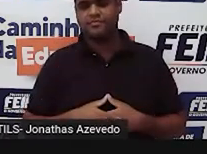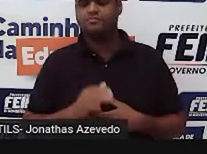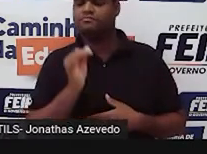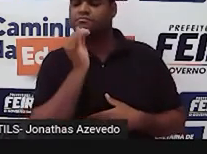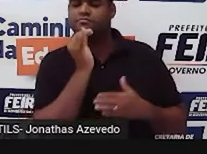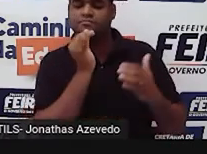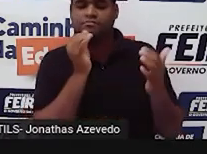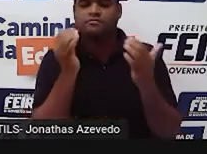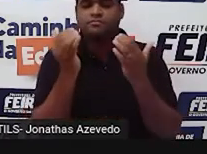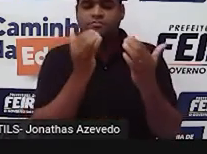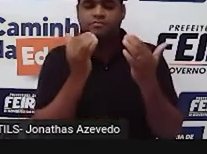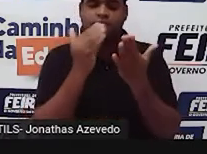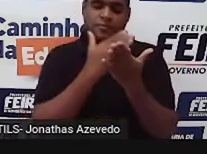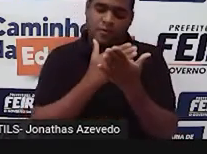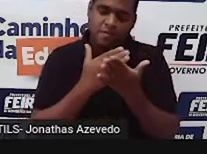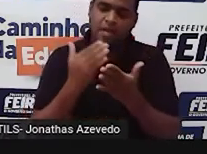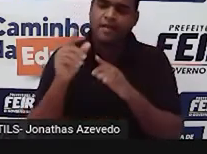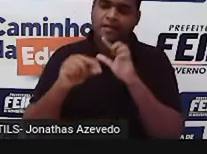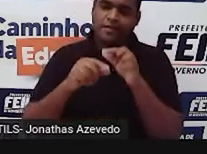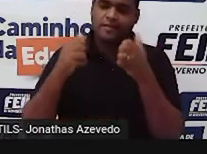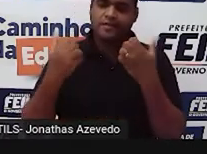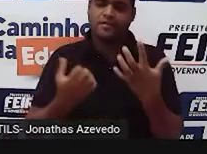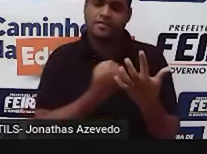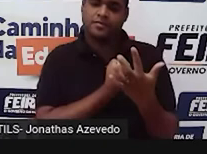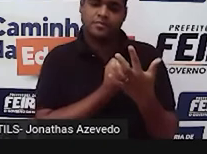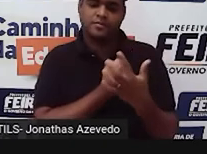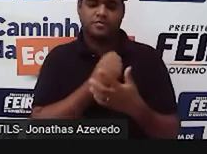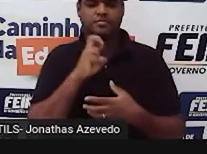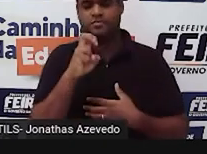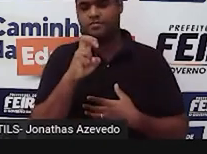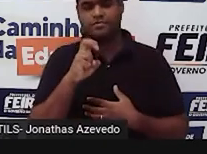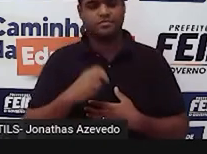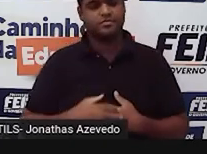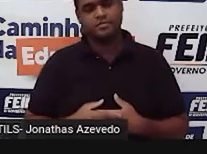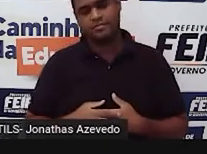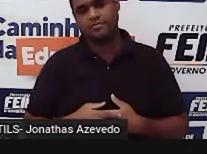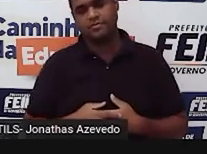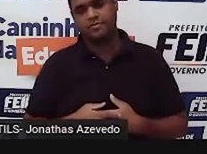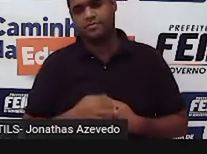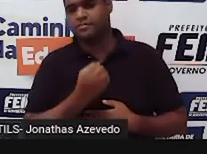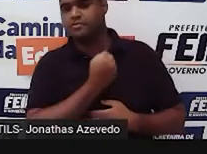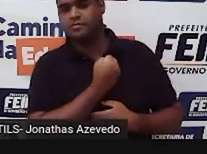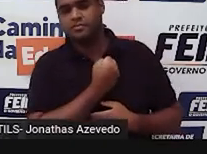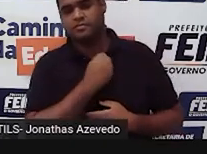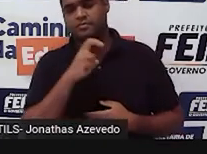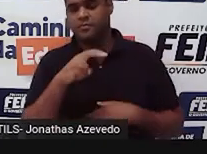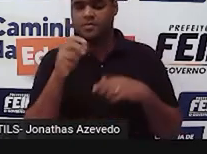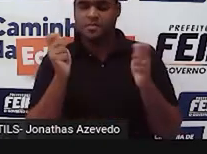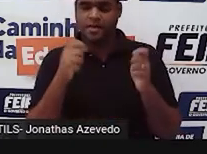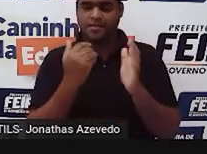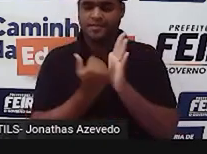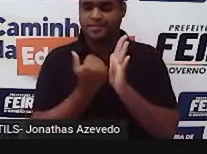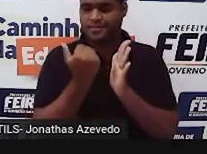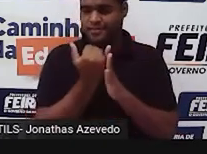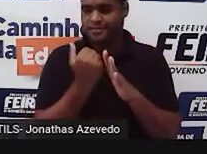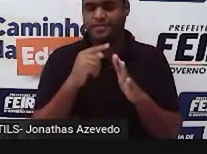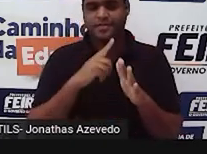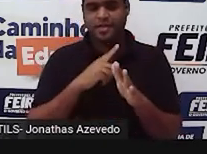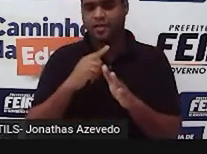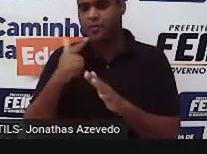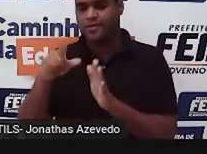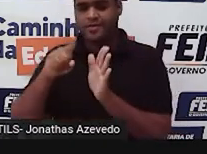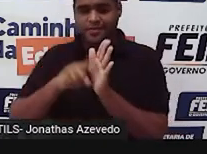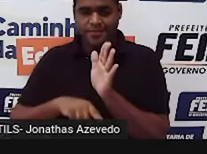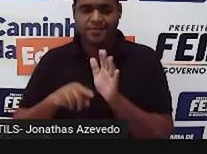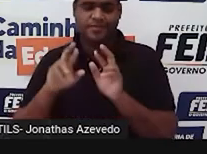começar escolhendo ali, o lado 5. Esse lado 5 tem que ser maior do que a subtração